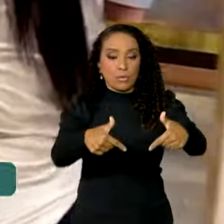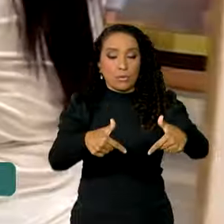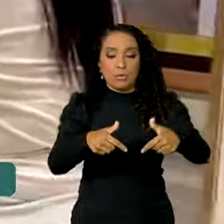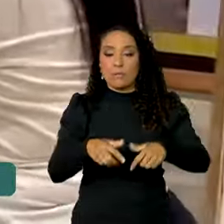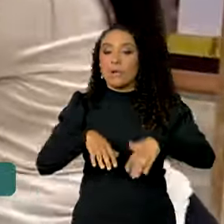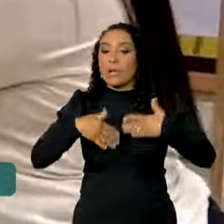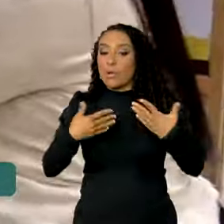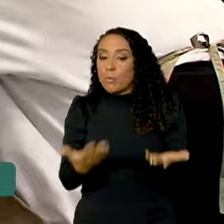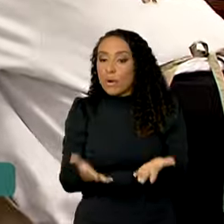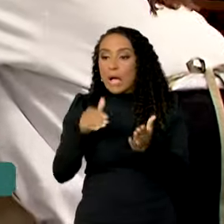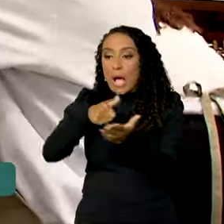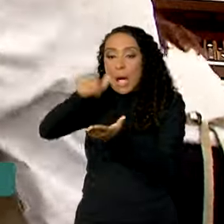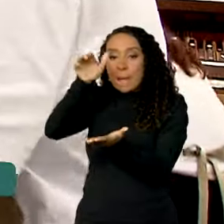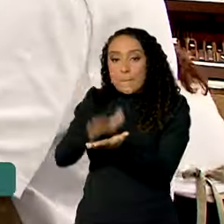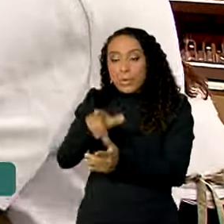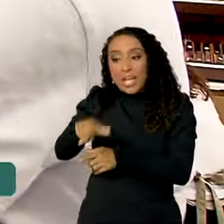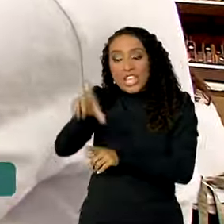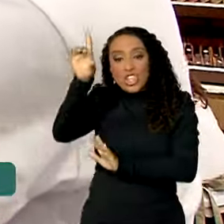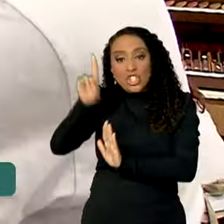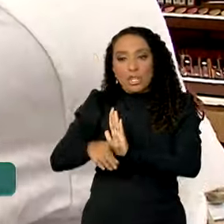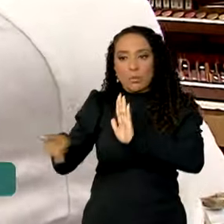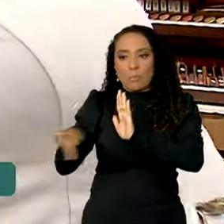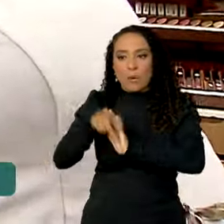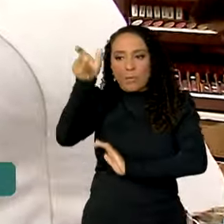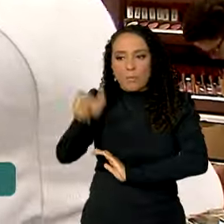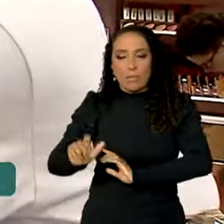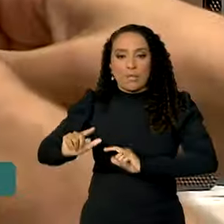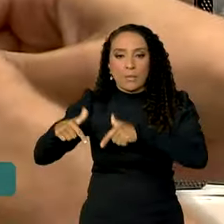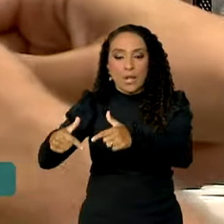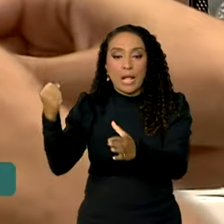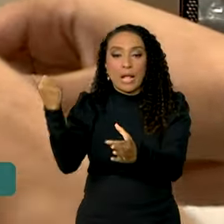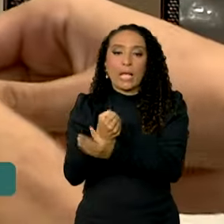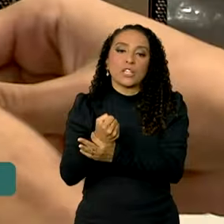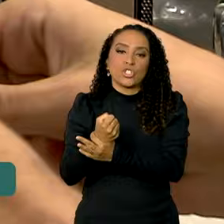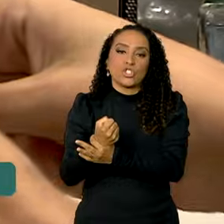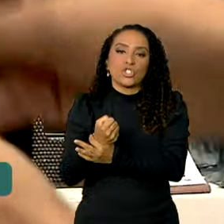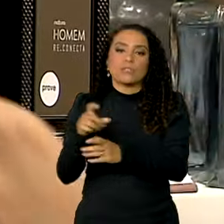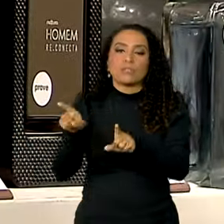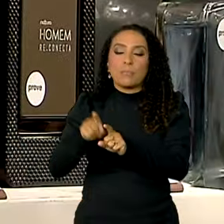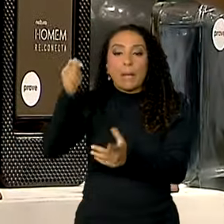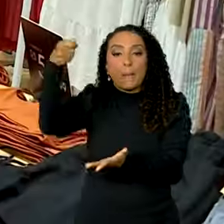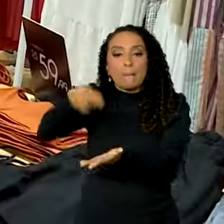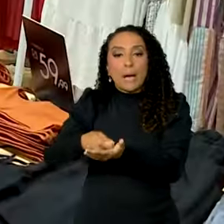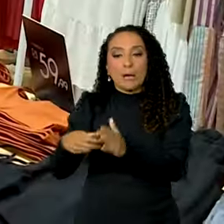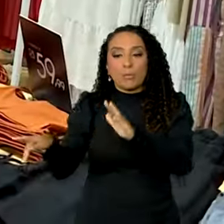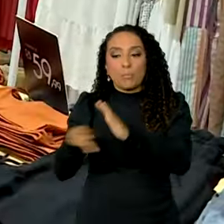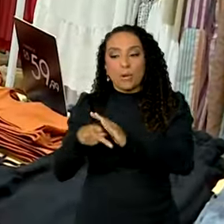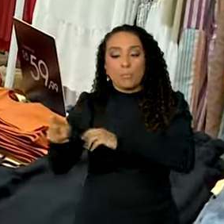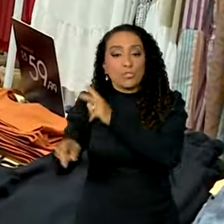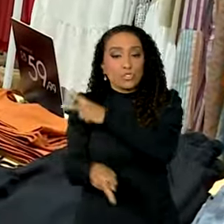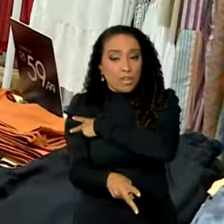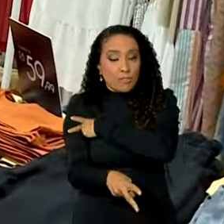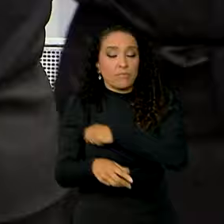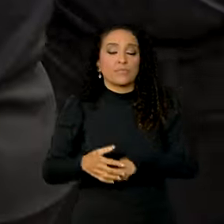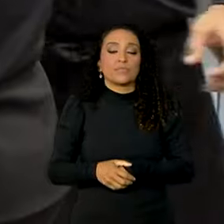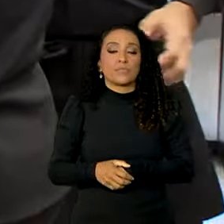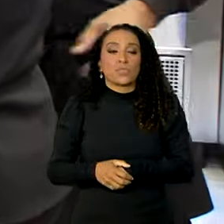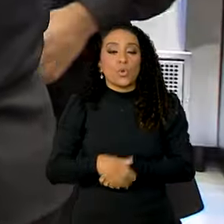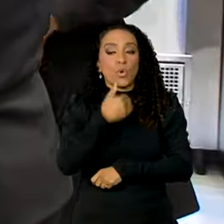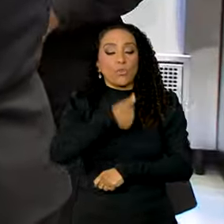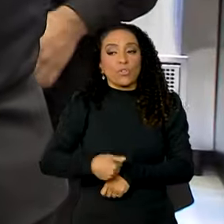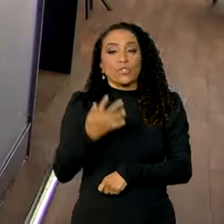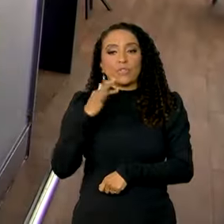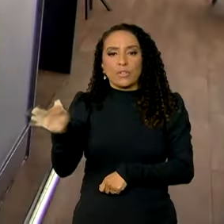enquanto a multa é um direito do trabalhador garantido e pago pelo empregador. O governo